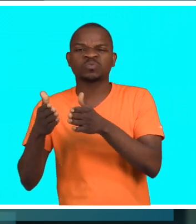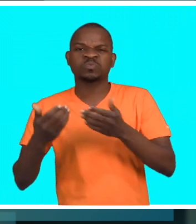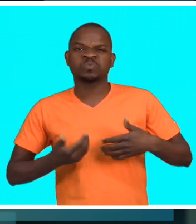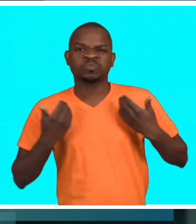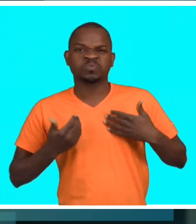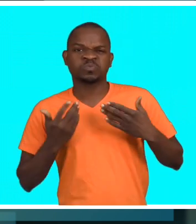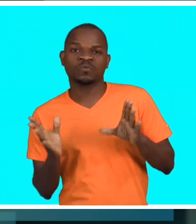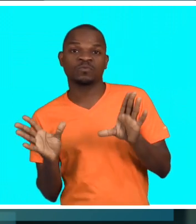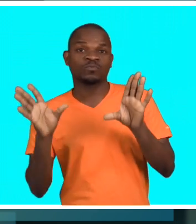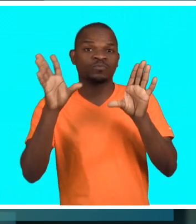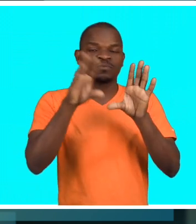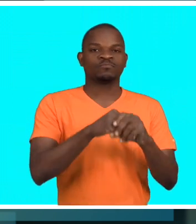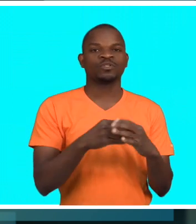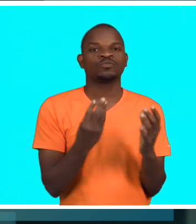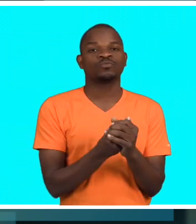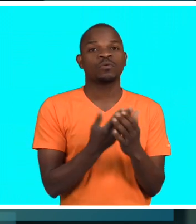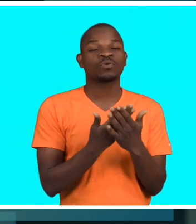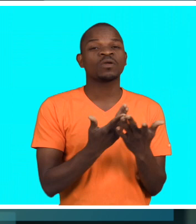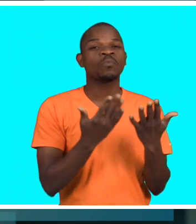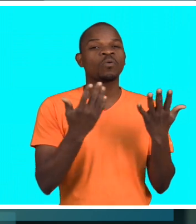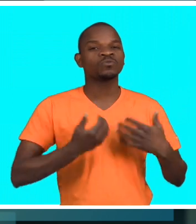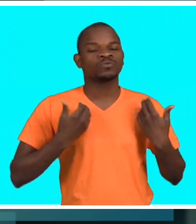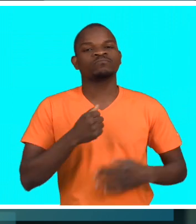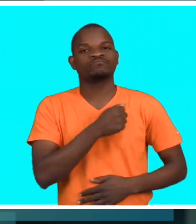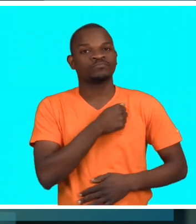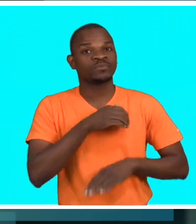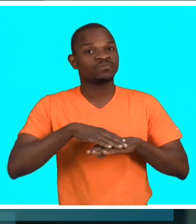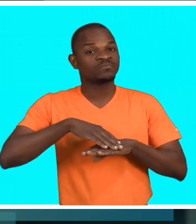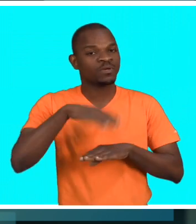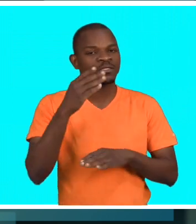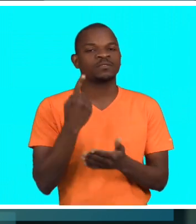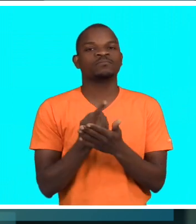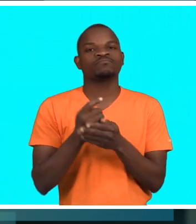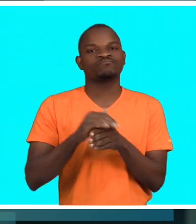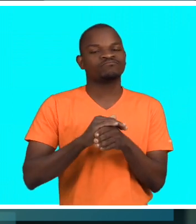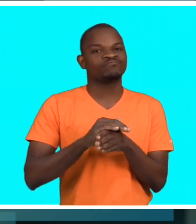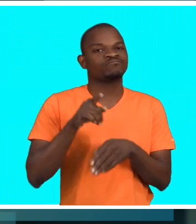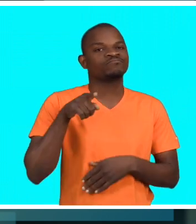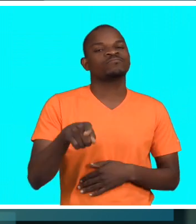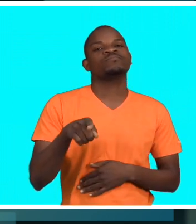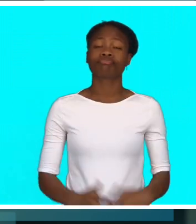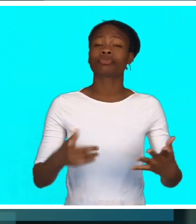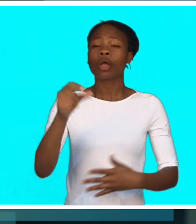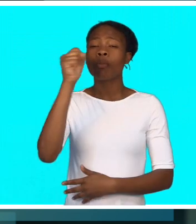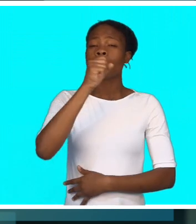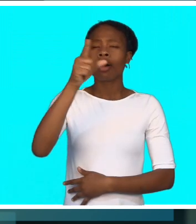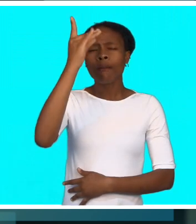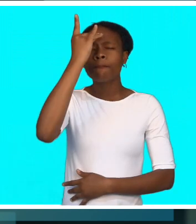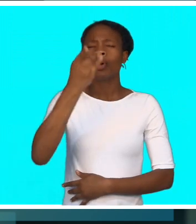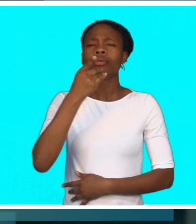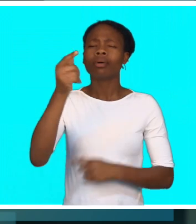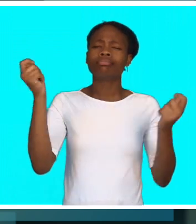envolvimento da juventude. A malta jovem curte muito hip-hop. Nada melhor que usar esse mecanismo. Com este